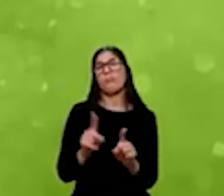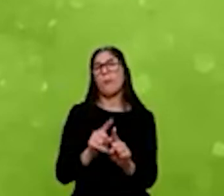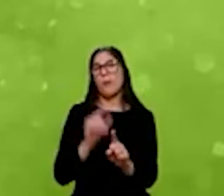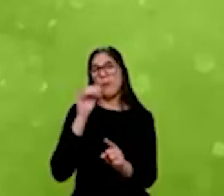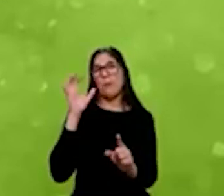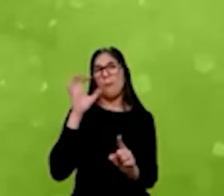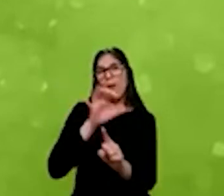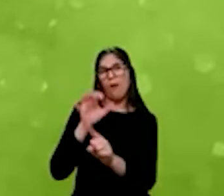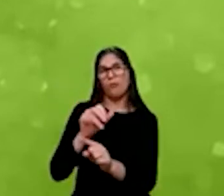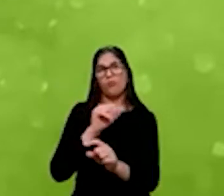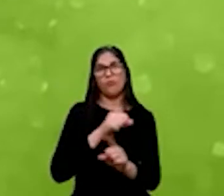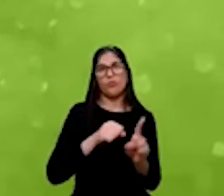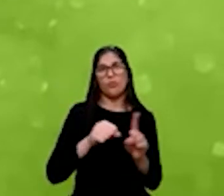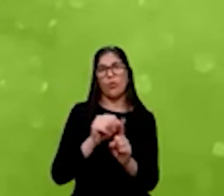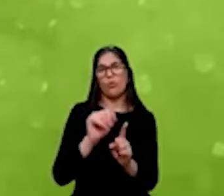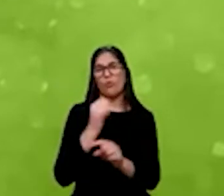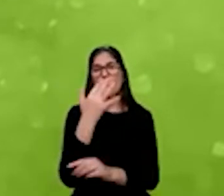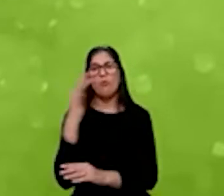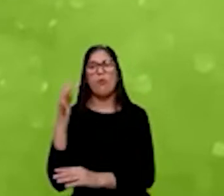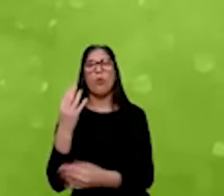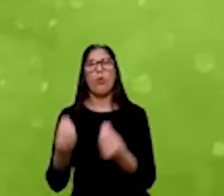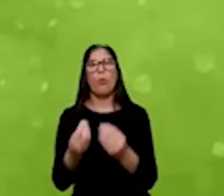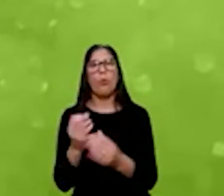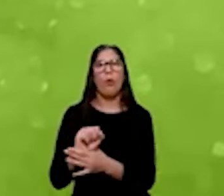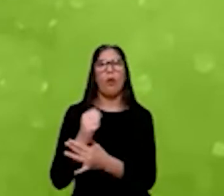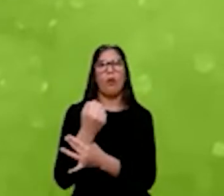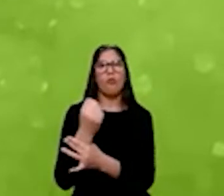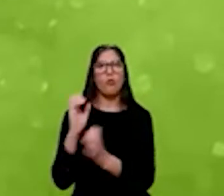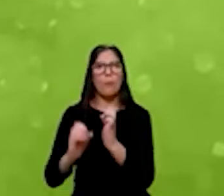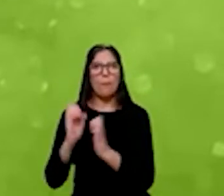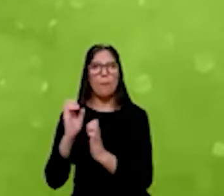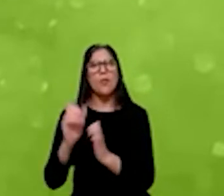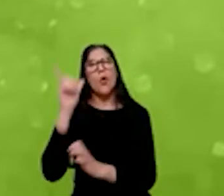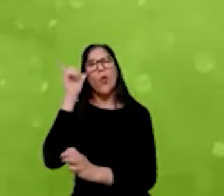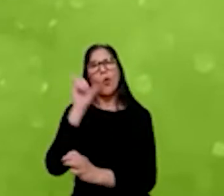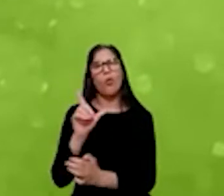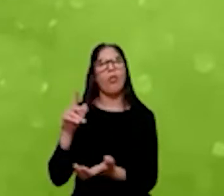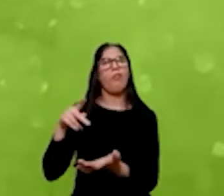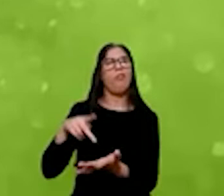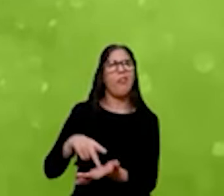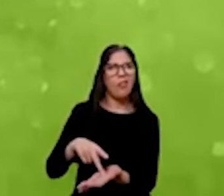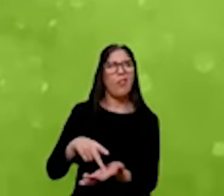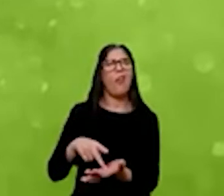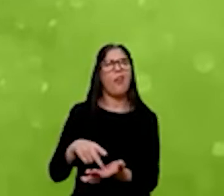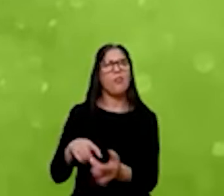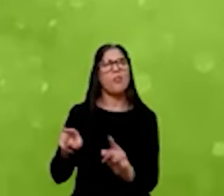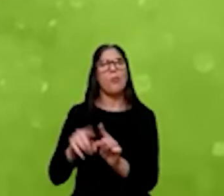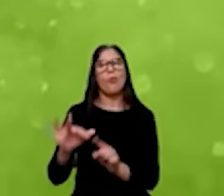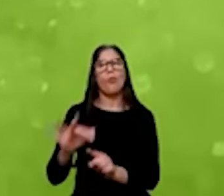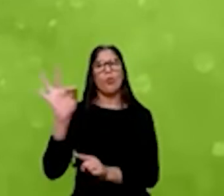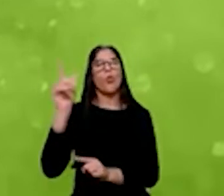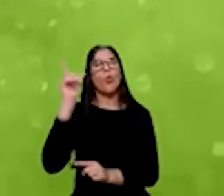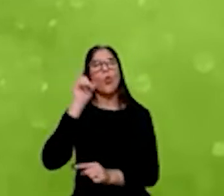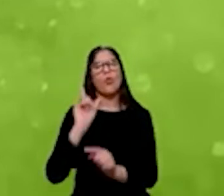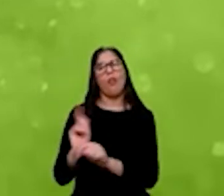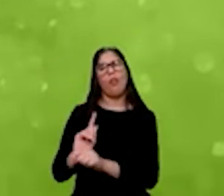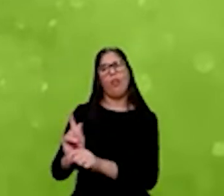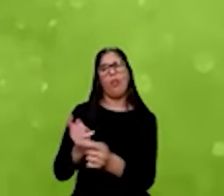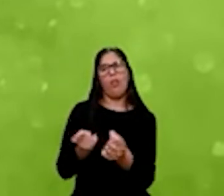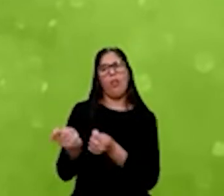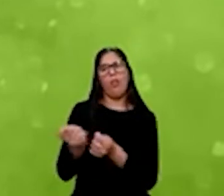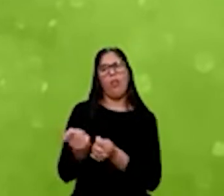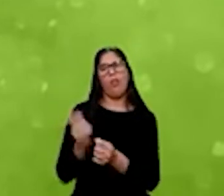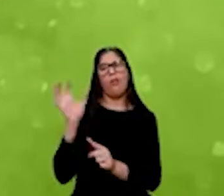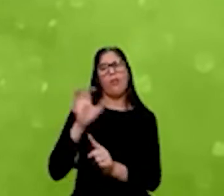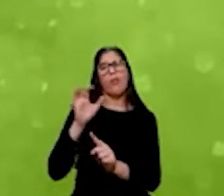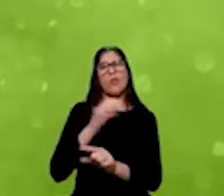de fato, tenham, além da intenção, consigam mensurar e futuramente fazer toda a gestão do impacto socioambiental que elas